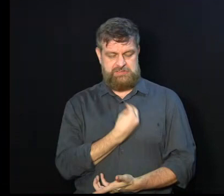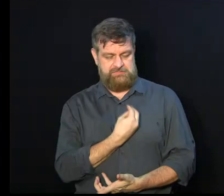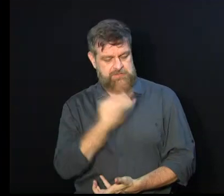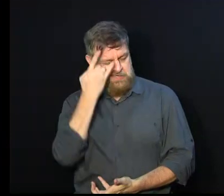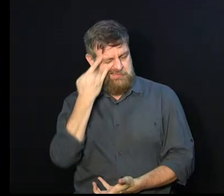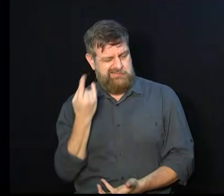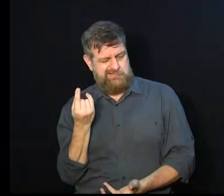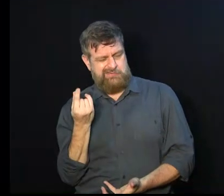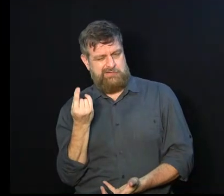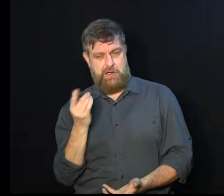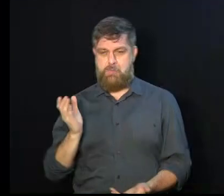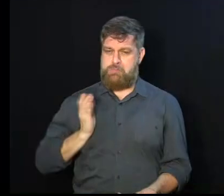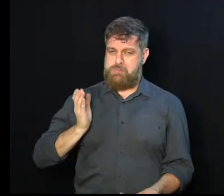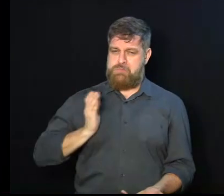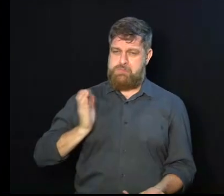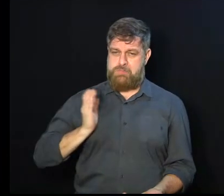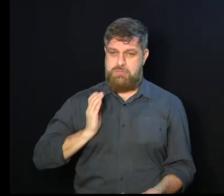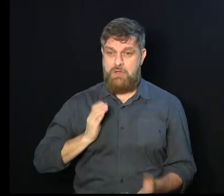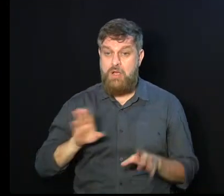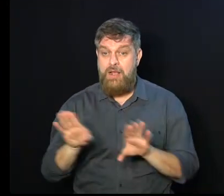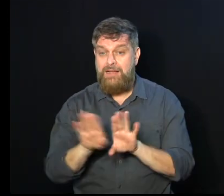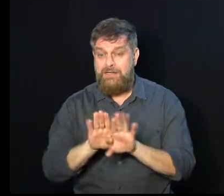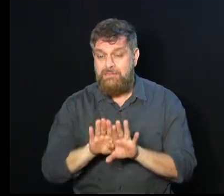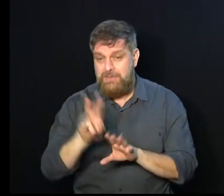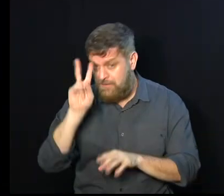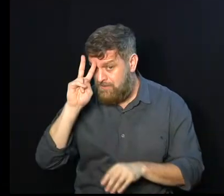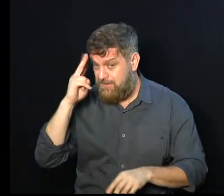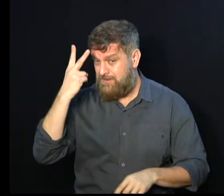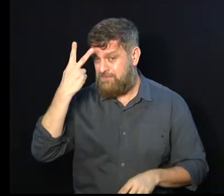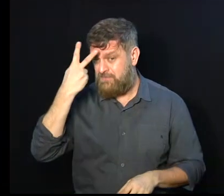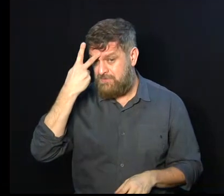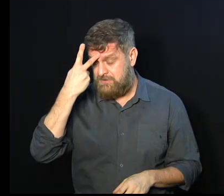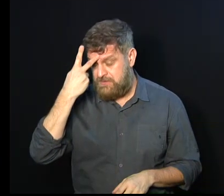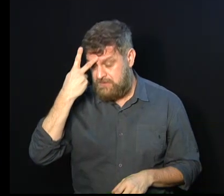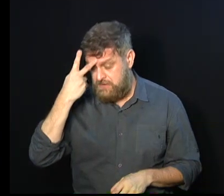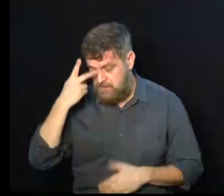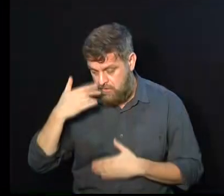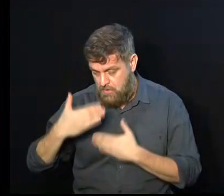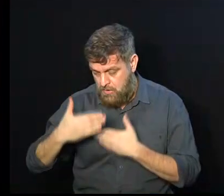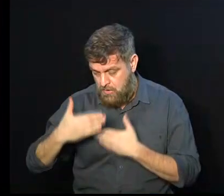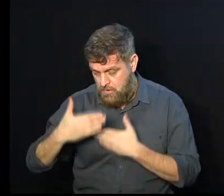com o nosso bem-estar, e começar a pensar, fazer um processo de transição.